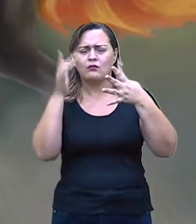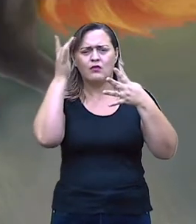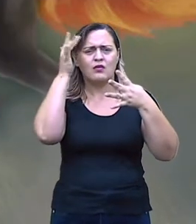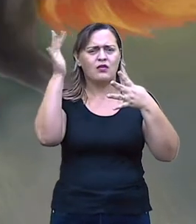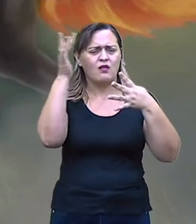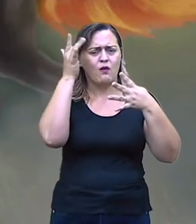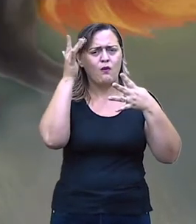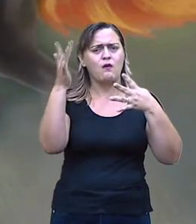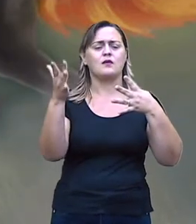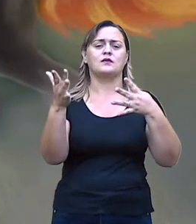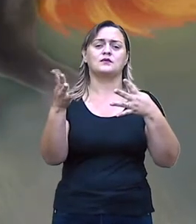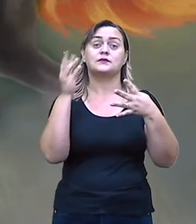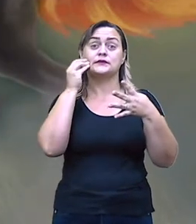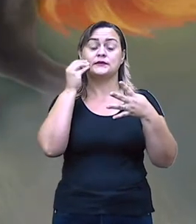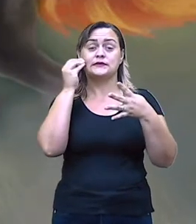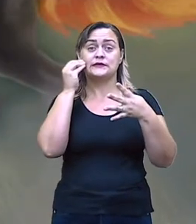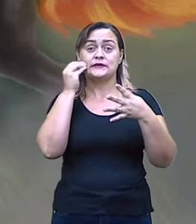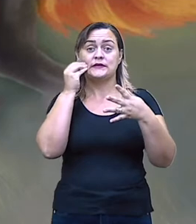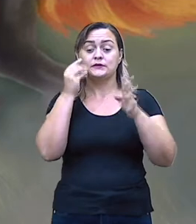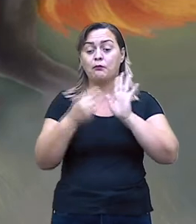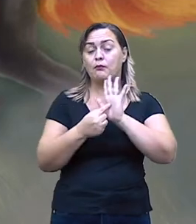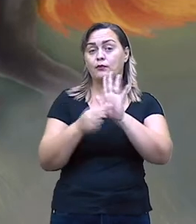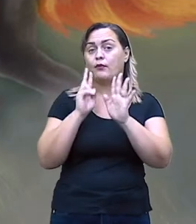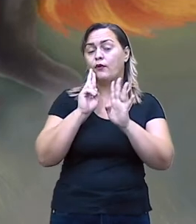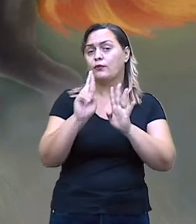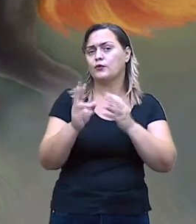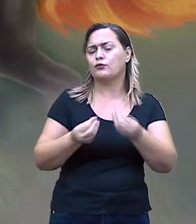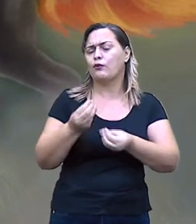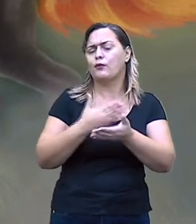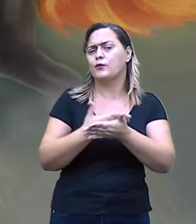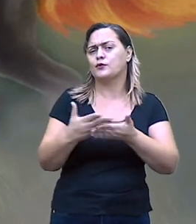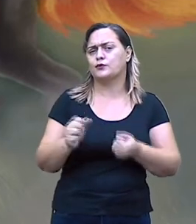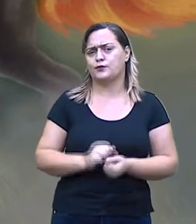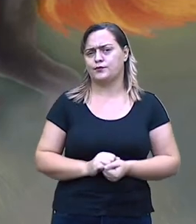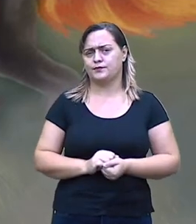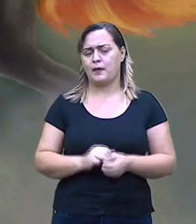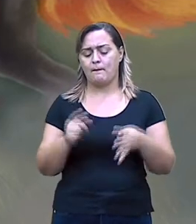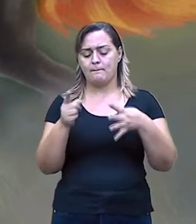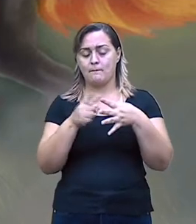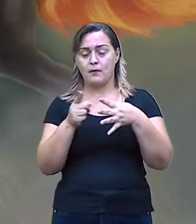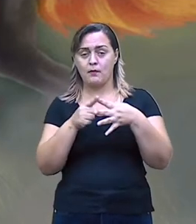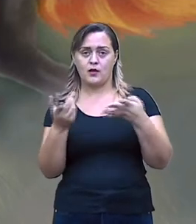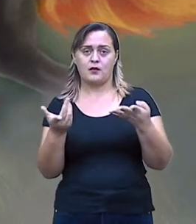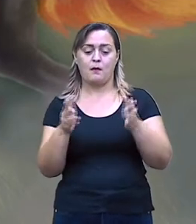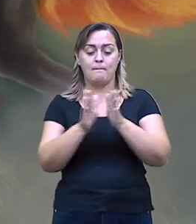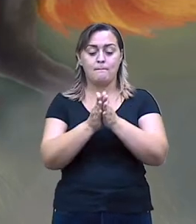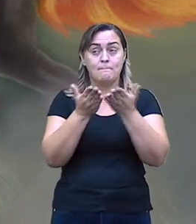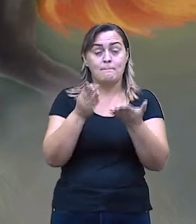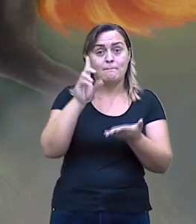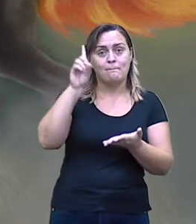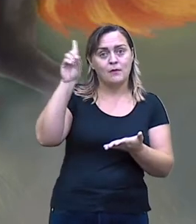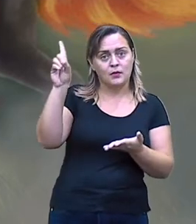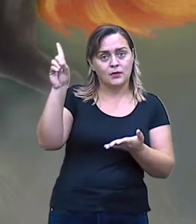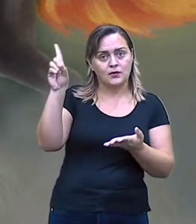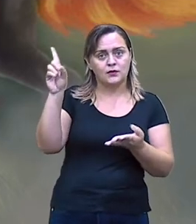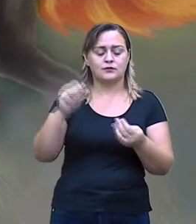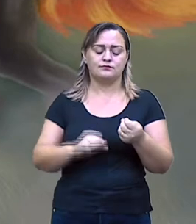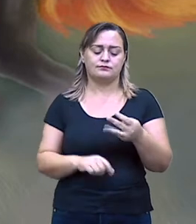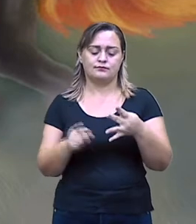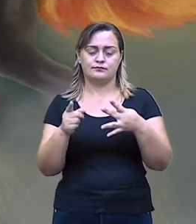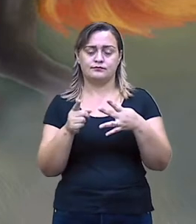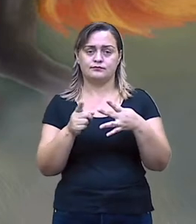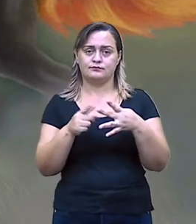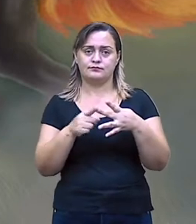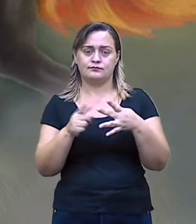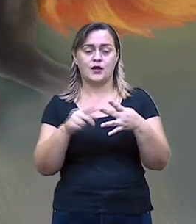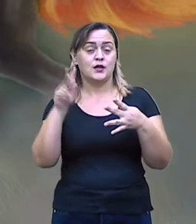Isso mesmo, quatro teorias. Teoria bíblica, com origem nas escrituras. Teoria histórica,